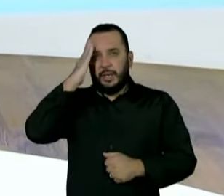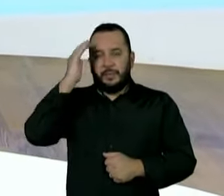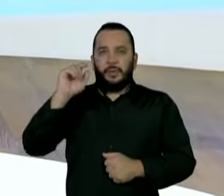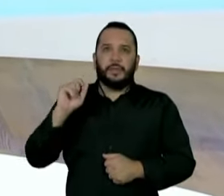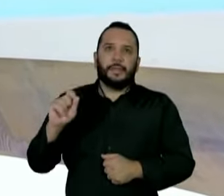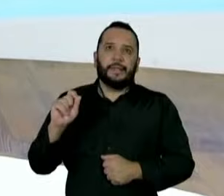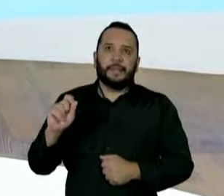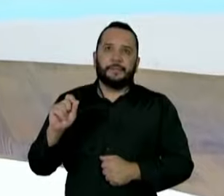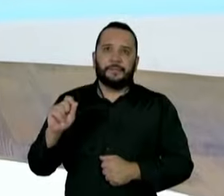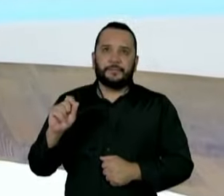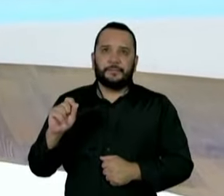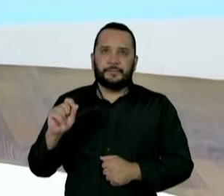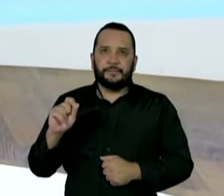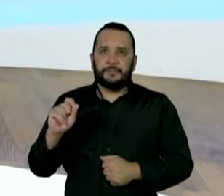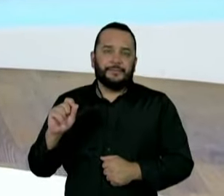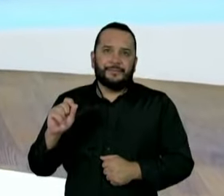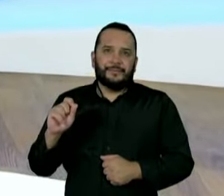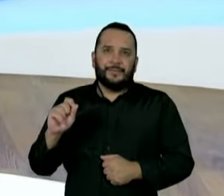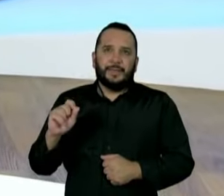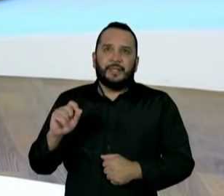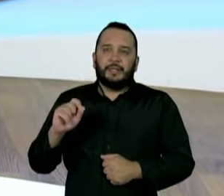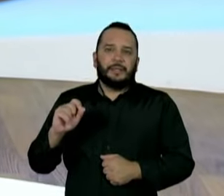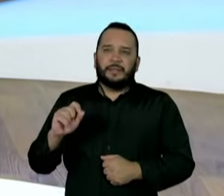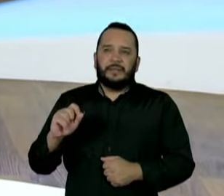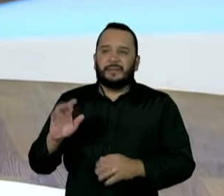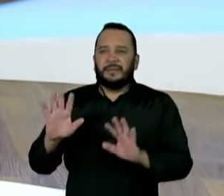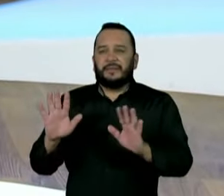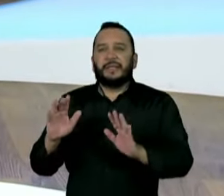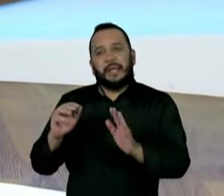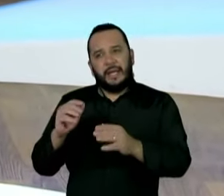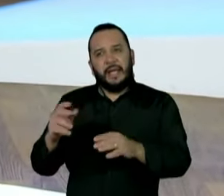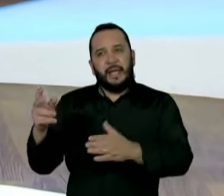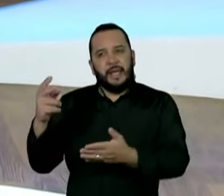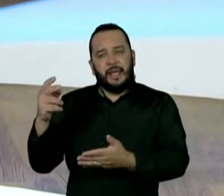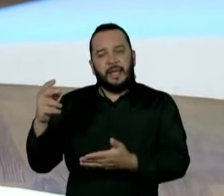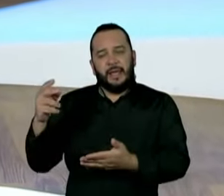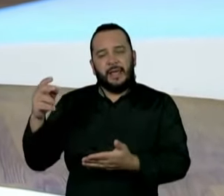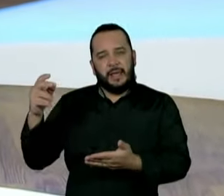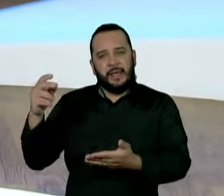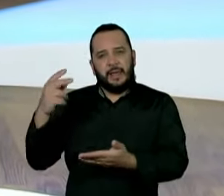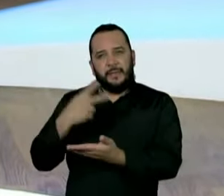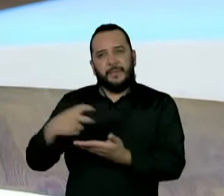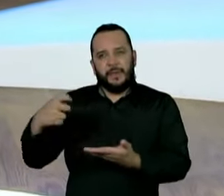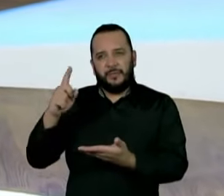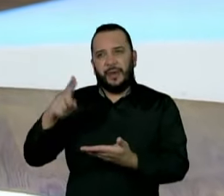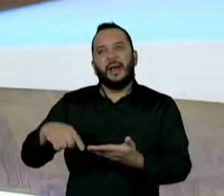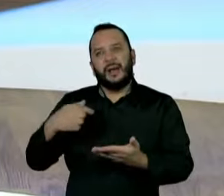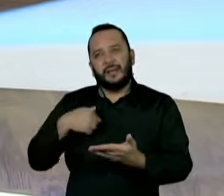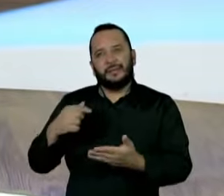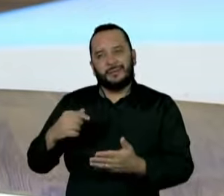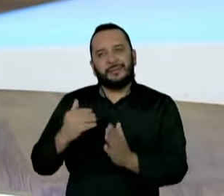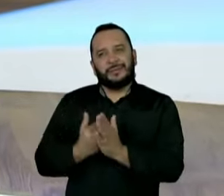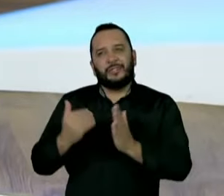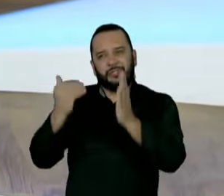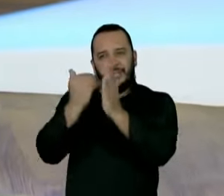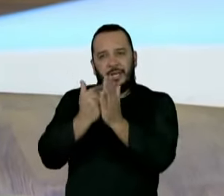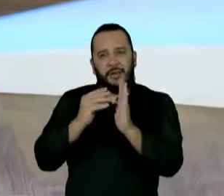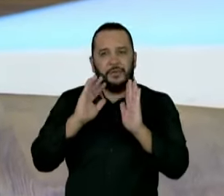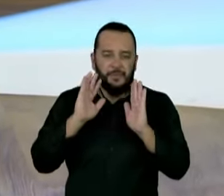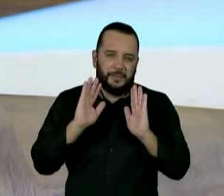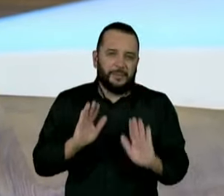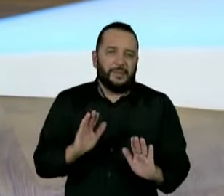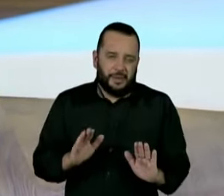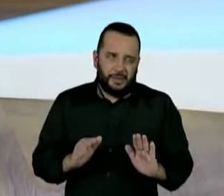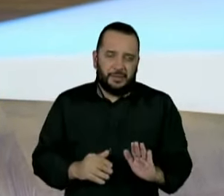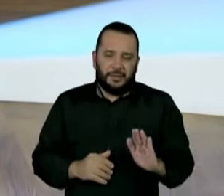substância para efeito de um impeachment. Mas havia uma ingovernabilidade provocada pela